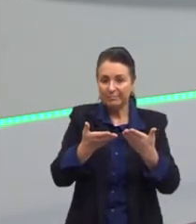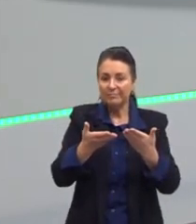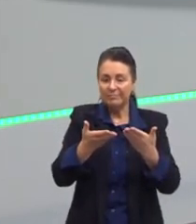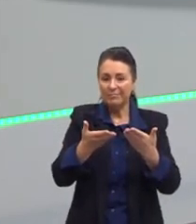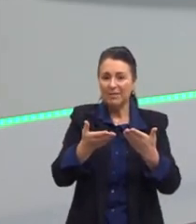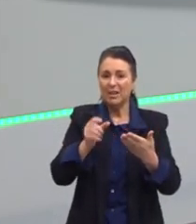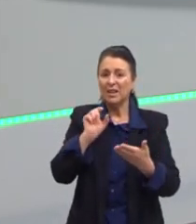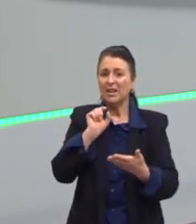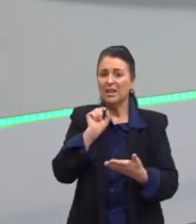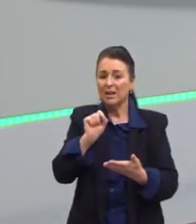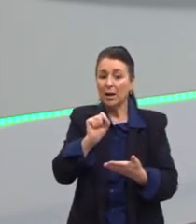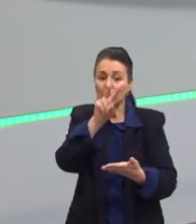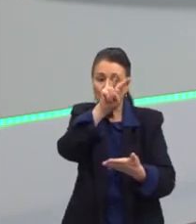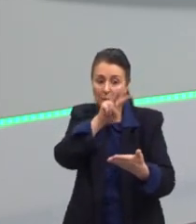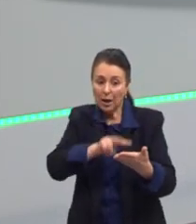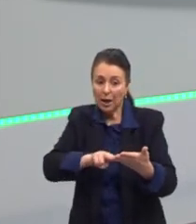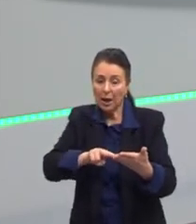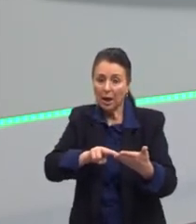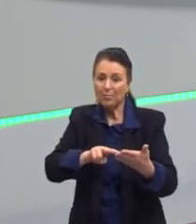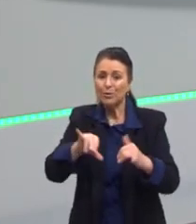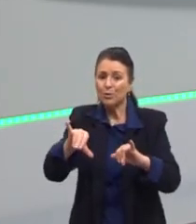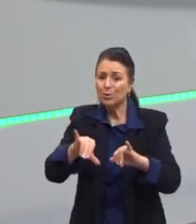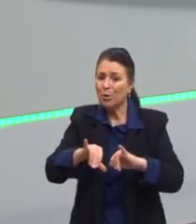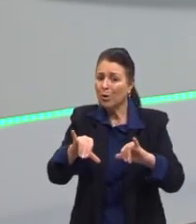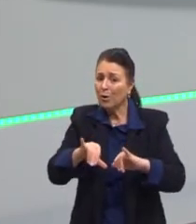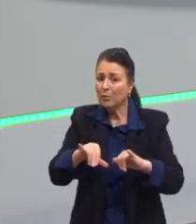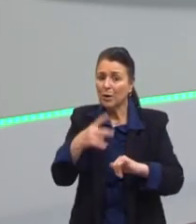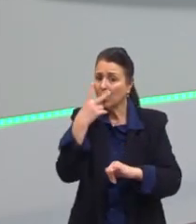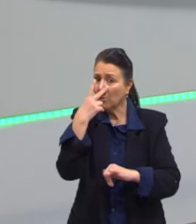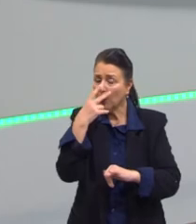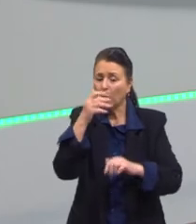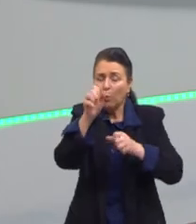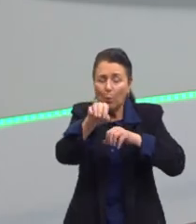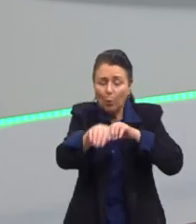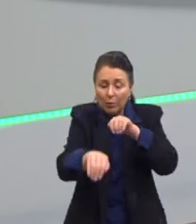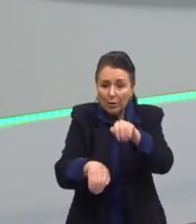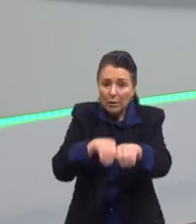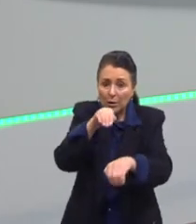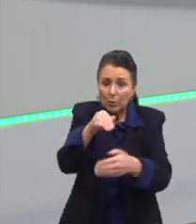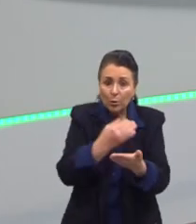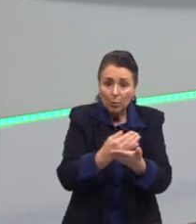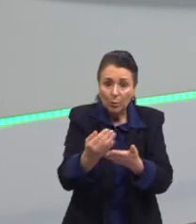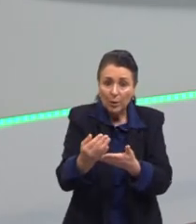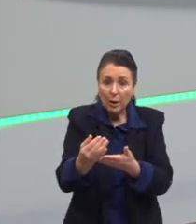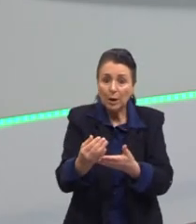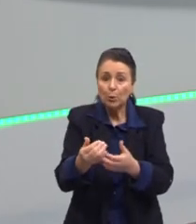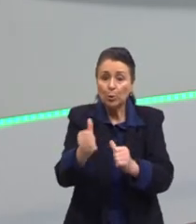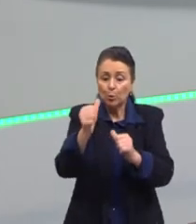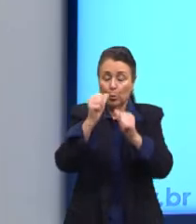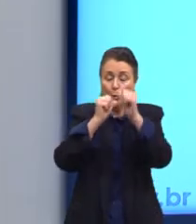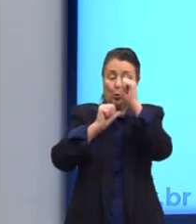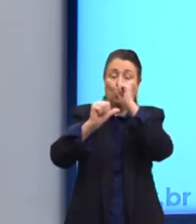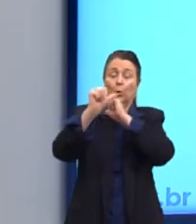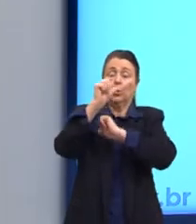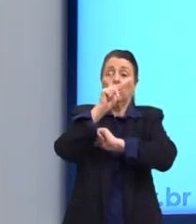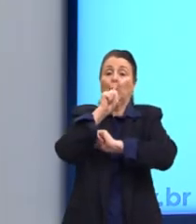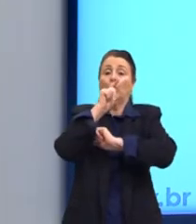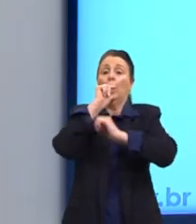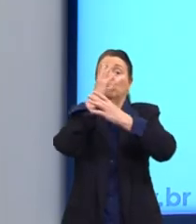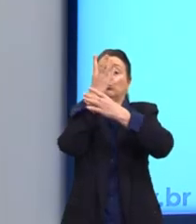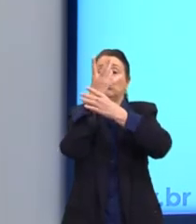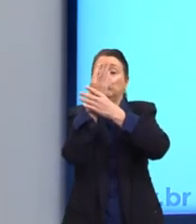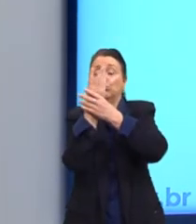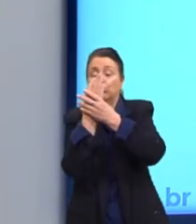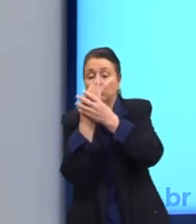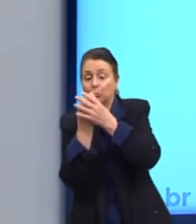não está habituado a ler sofre como um nadador iniciante, engole água e perde fôlego. Quer incentivar alguém a ler?